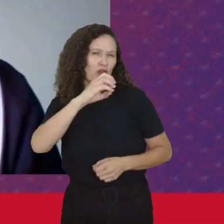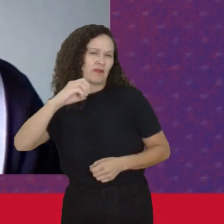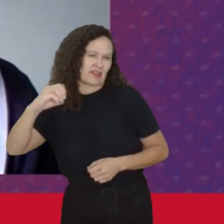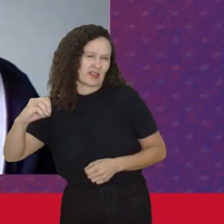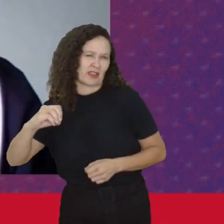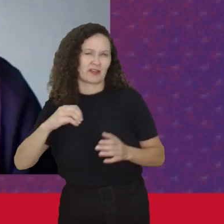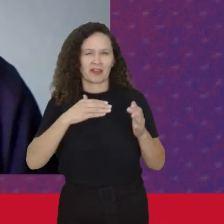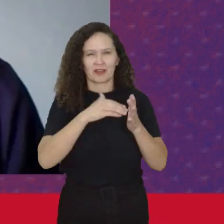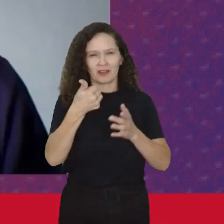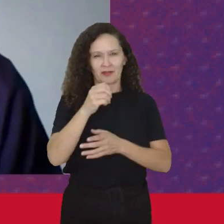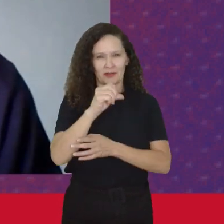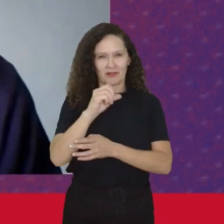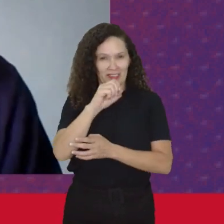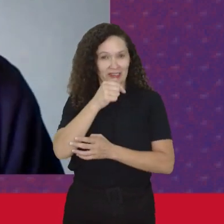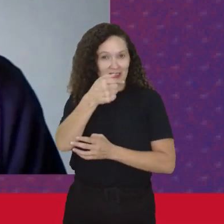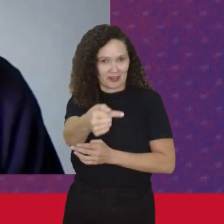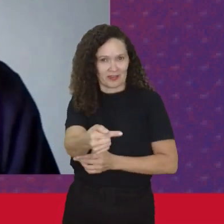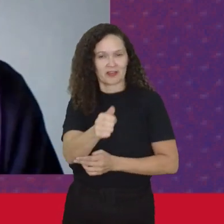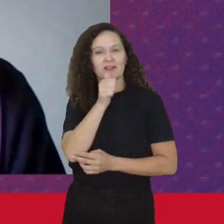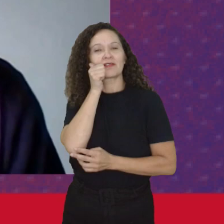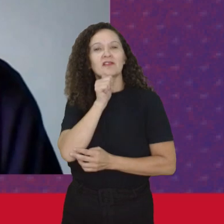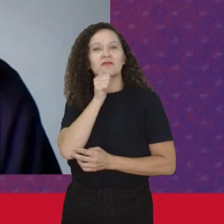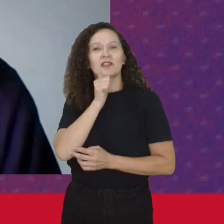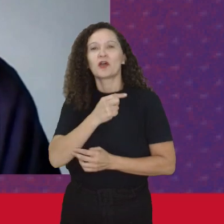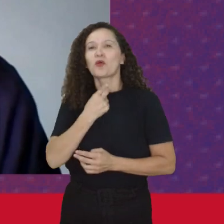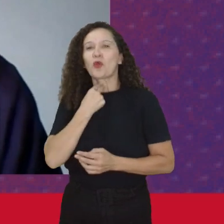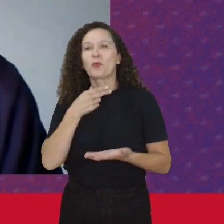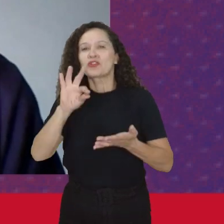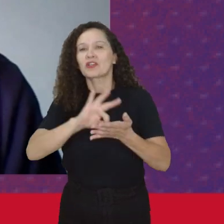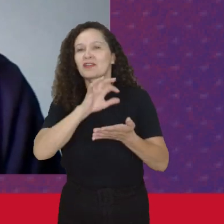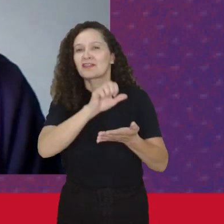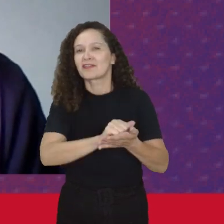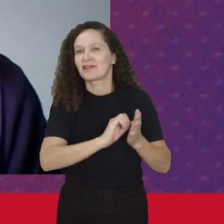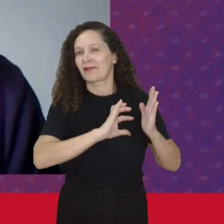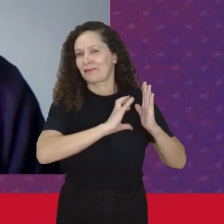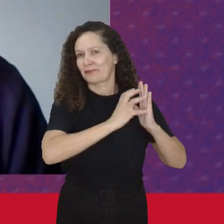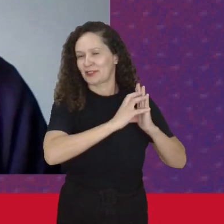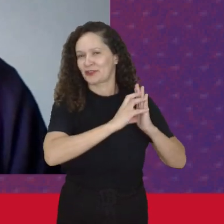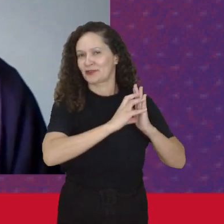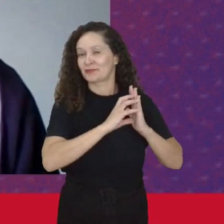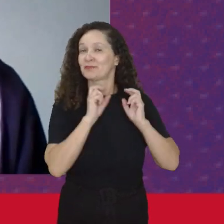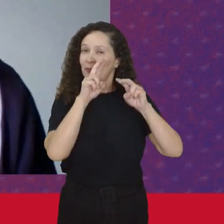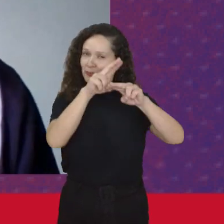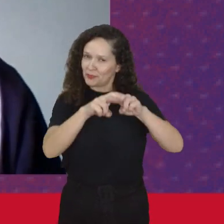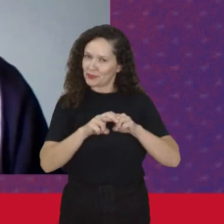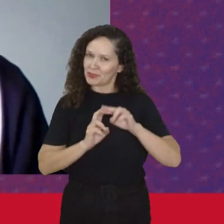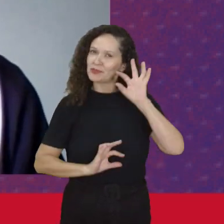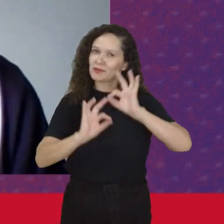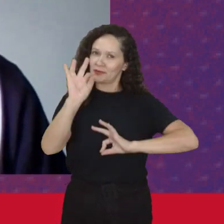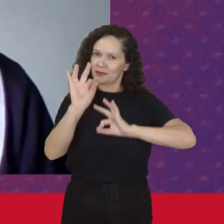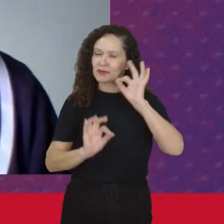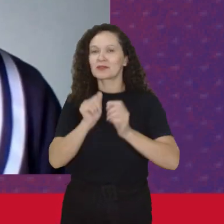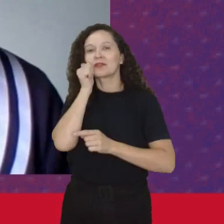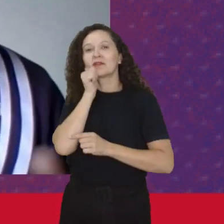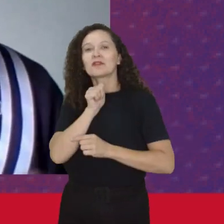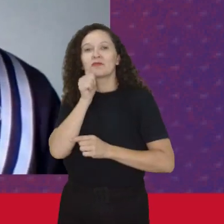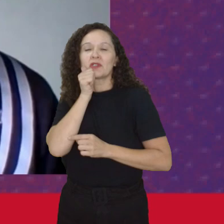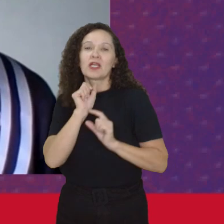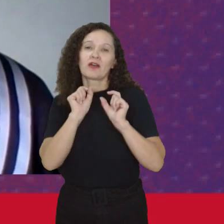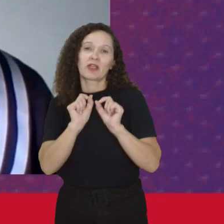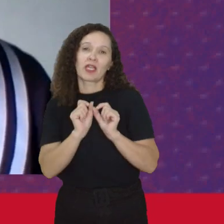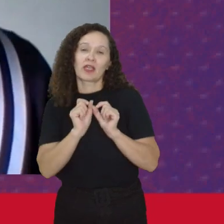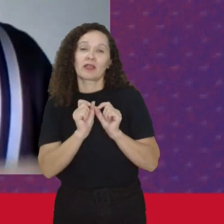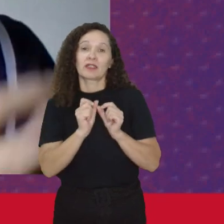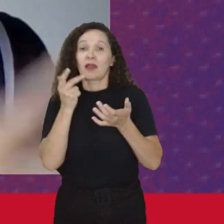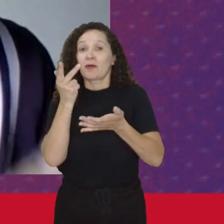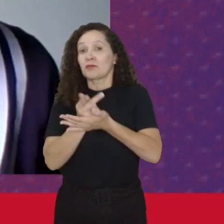1907 As mulheres Não podiam se filiar A partidos Então por isso A organização Das mulheres Era ao